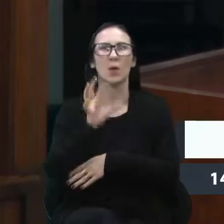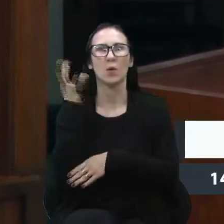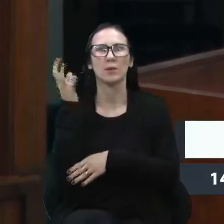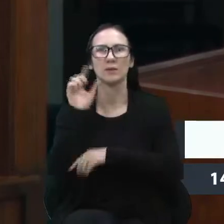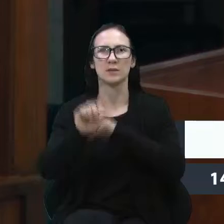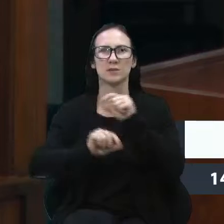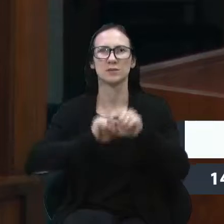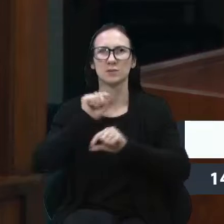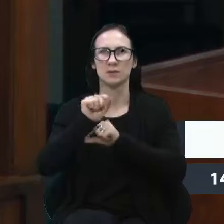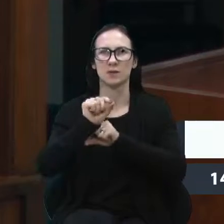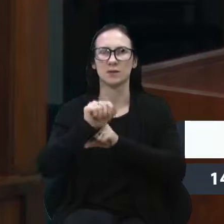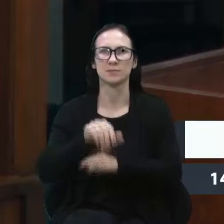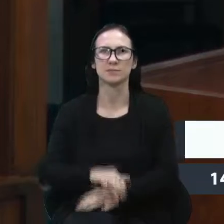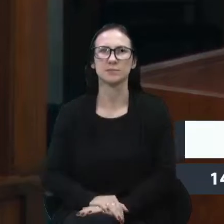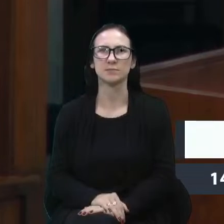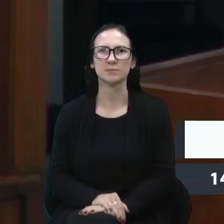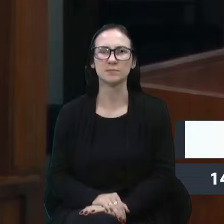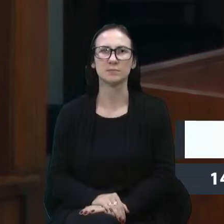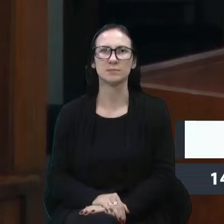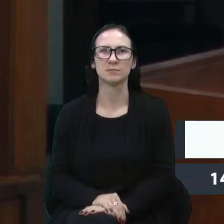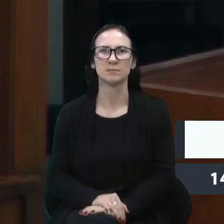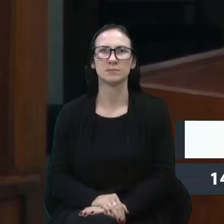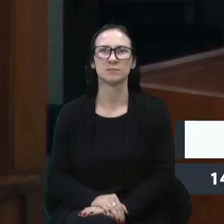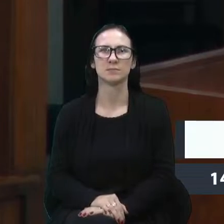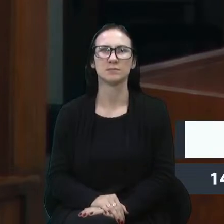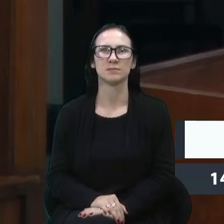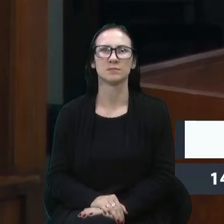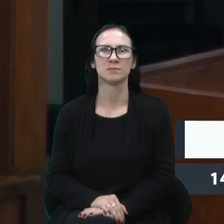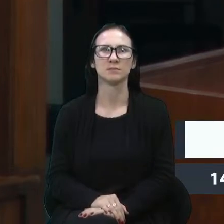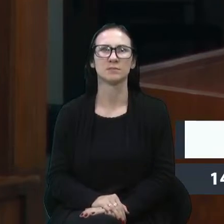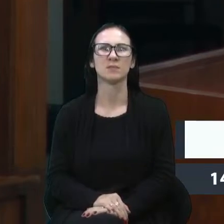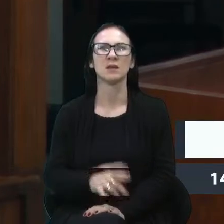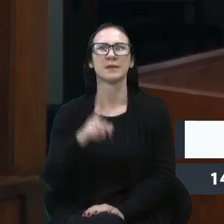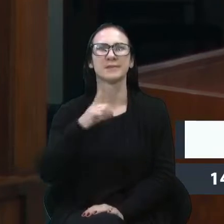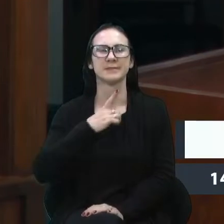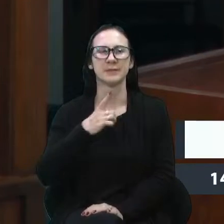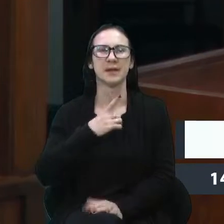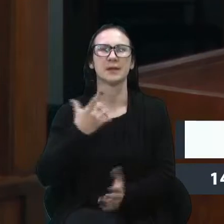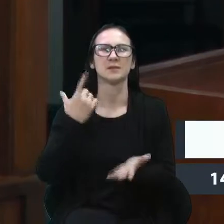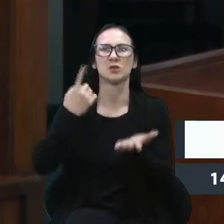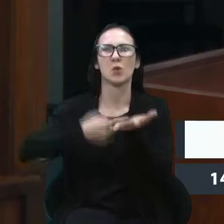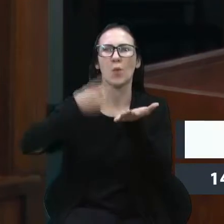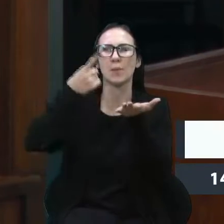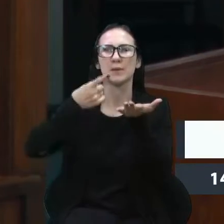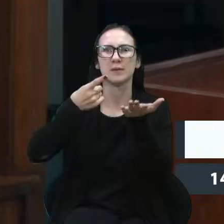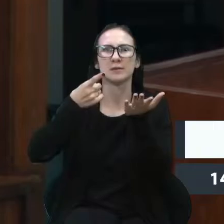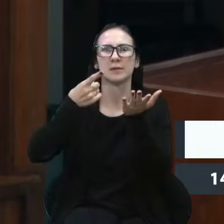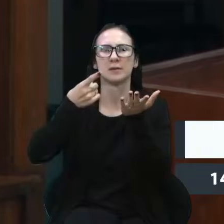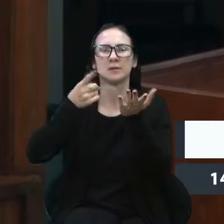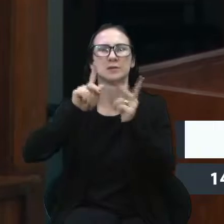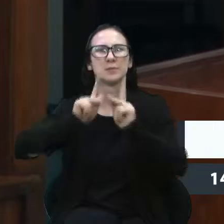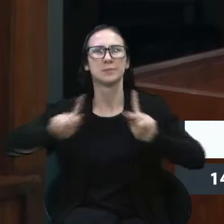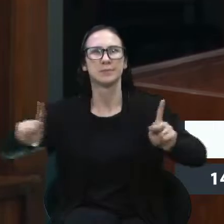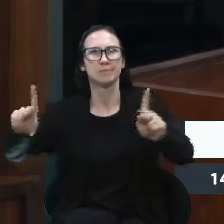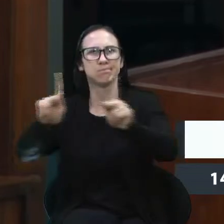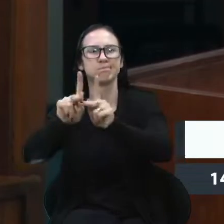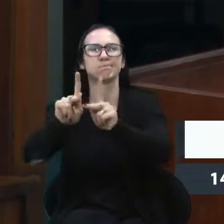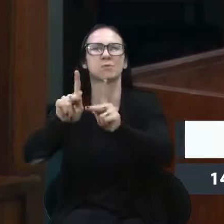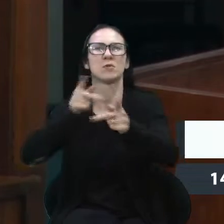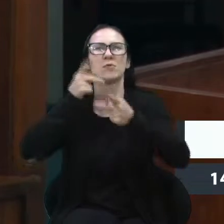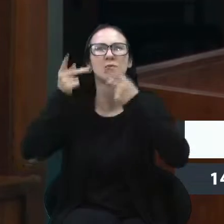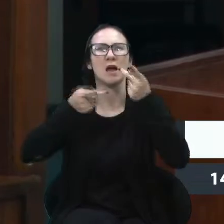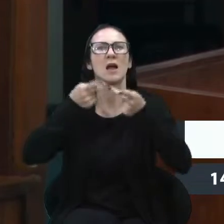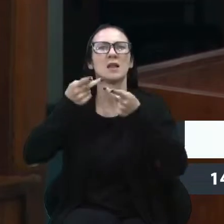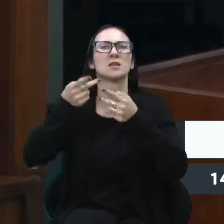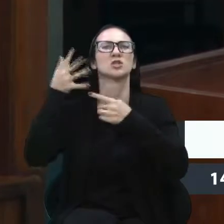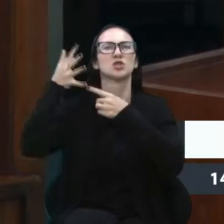que ares de senso comum, em que o discurso fácil se apresenta